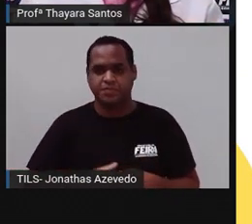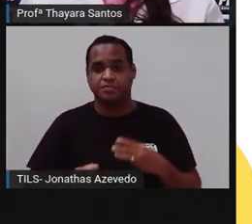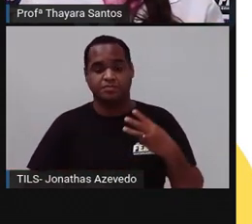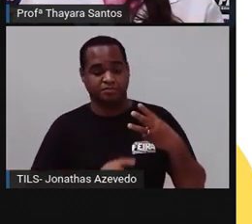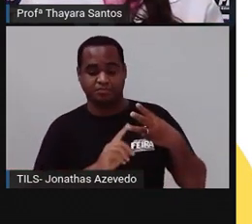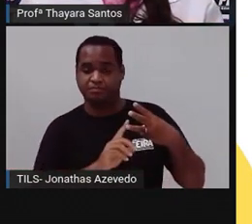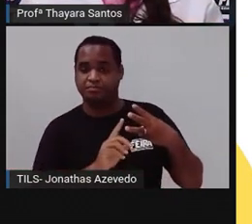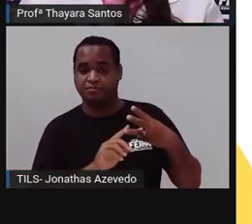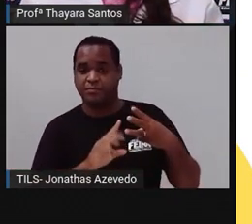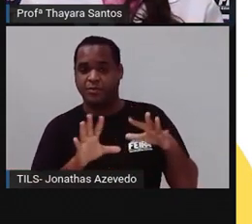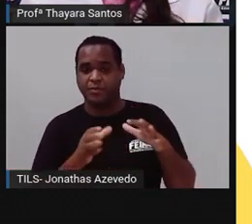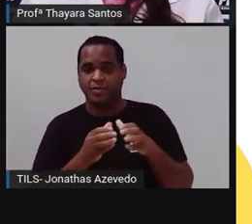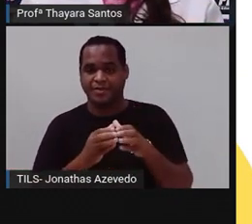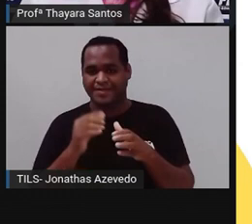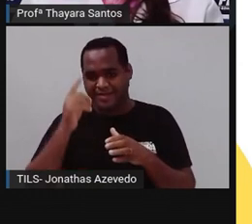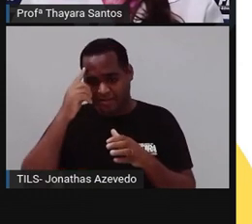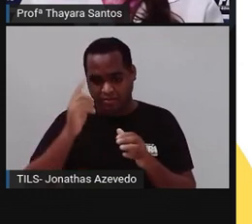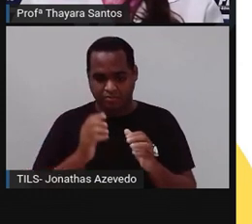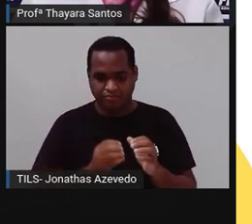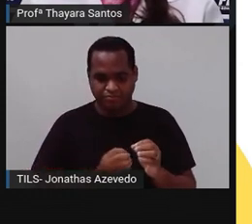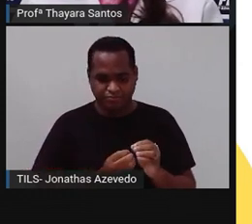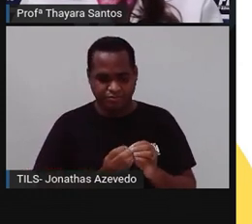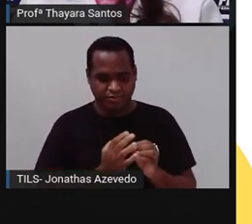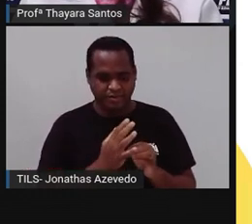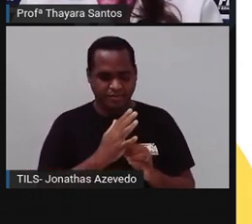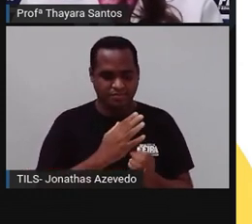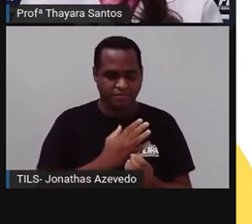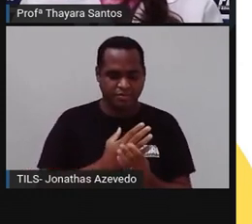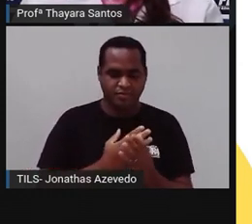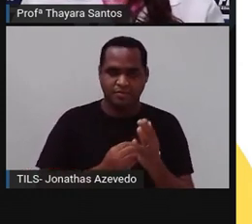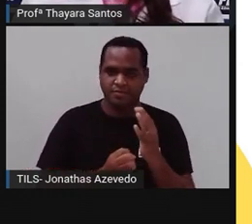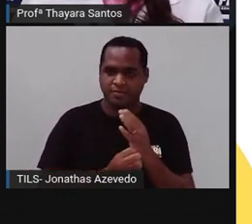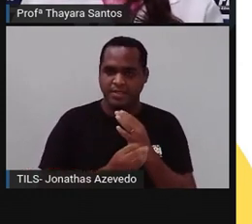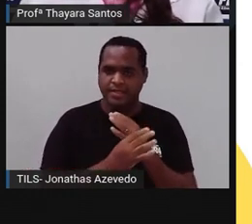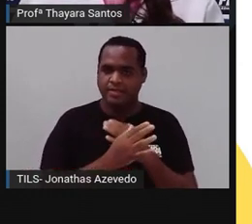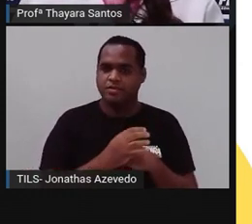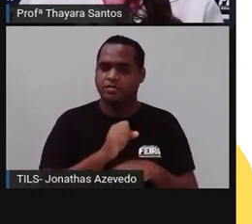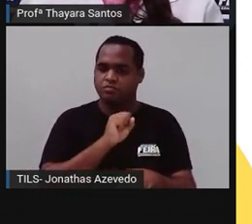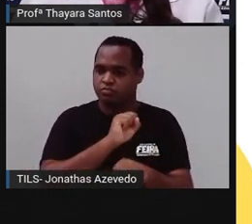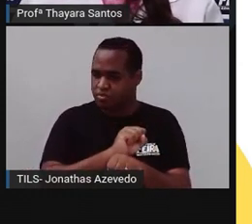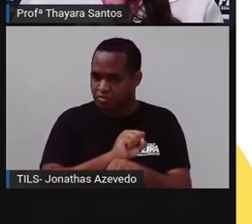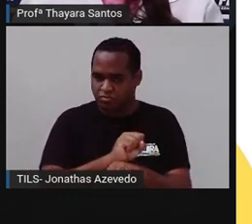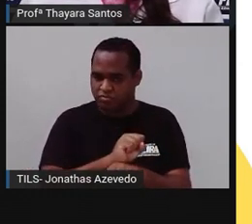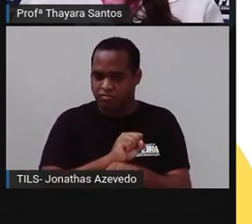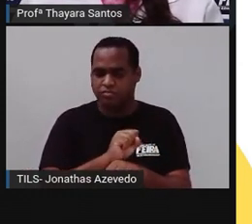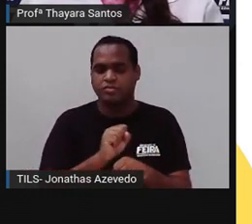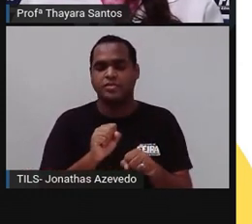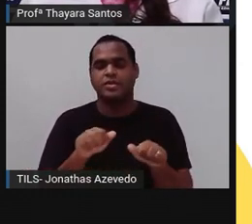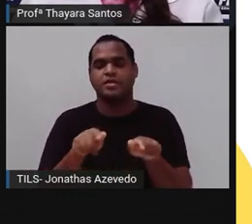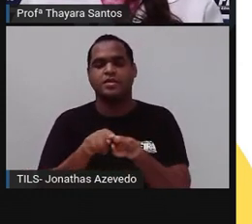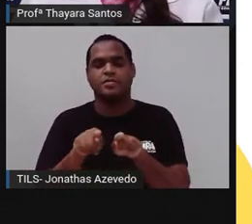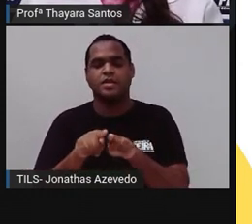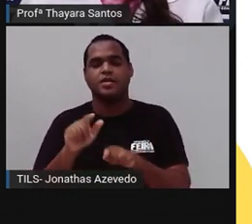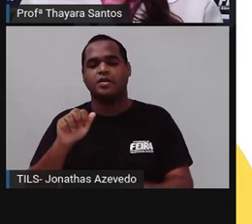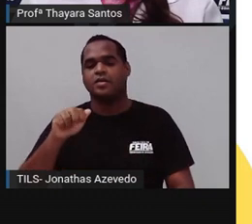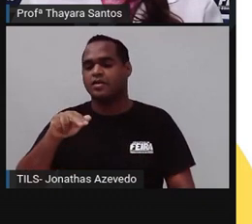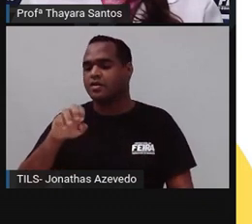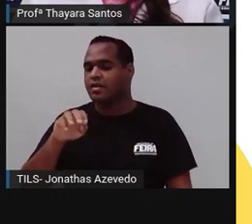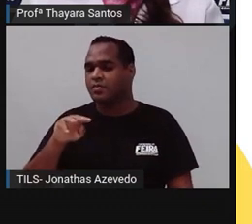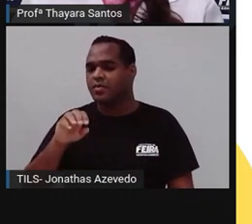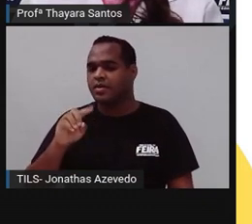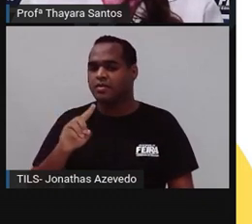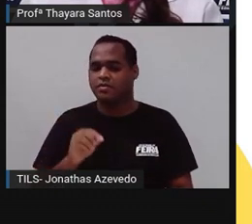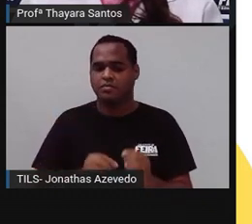antozoários, a gente tem os corais, que são do tipo pólipo, eles são césseis. E também tem as anêmonas do mar, que são essas